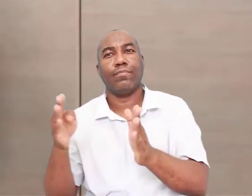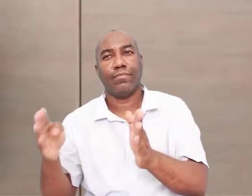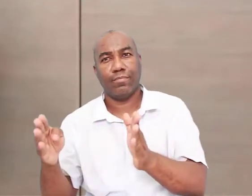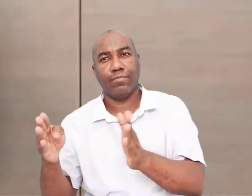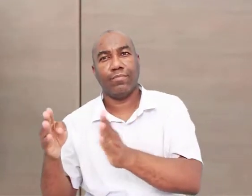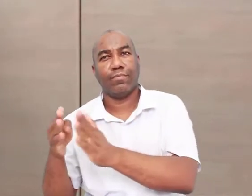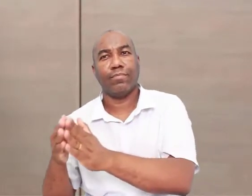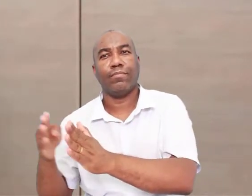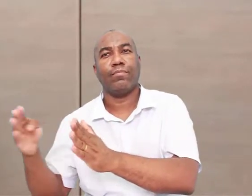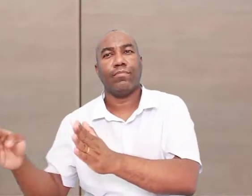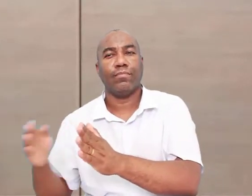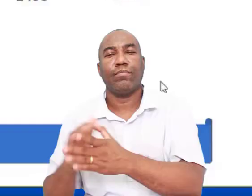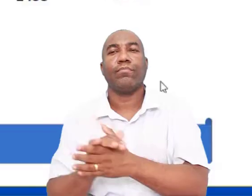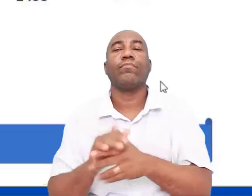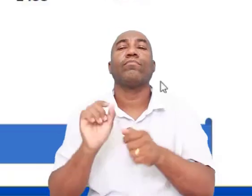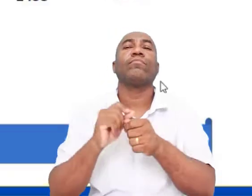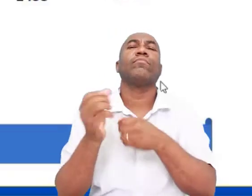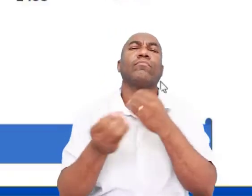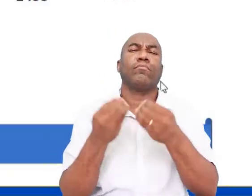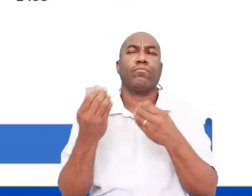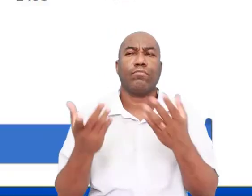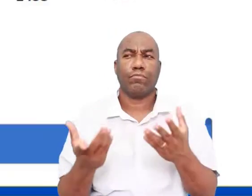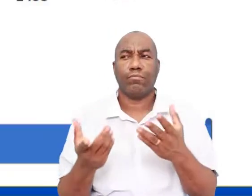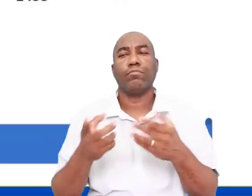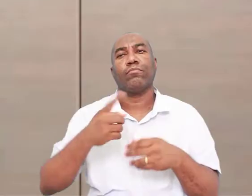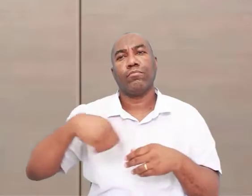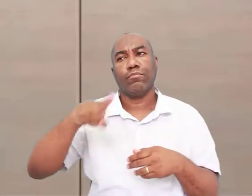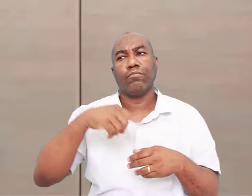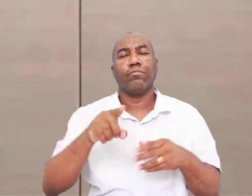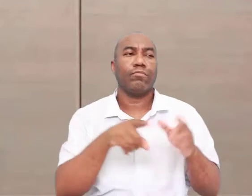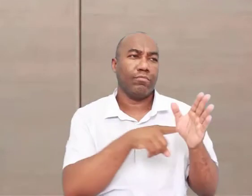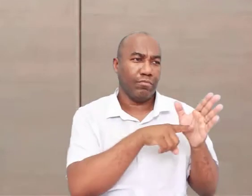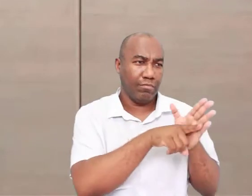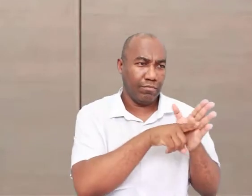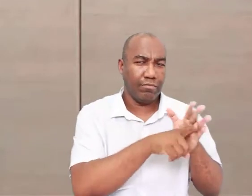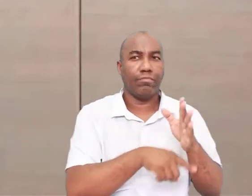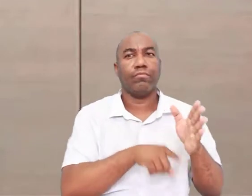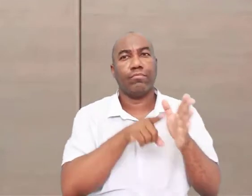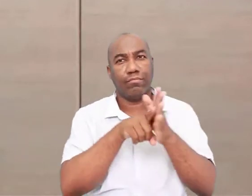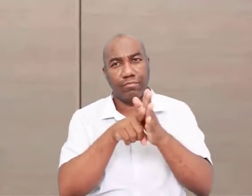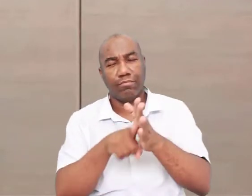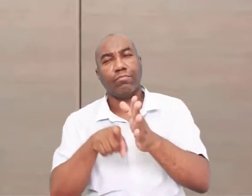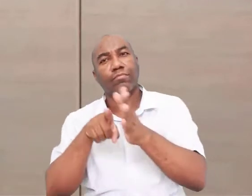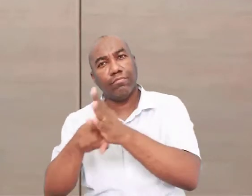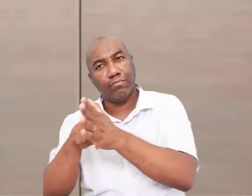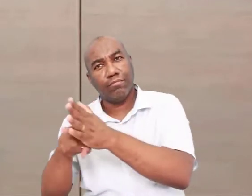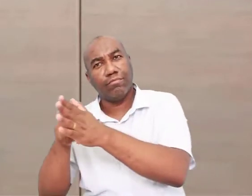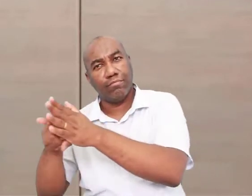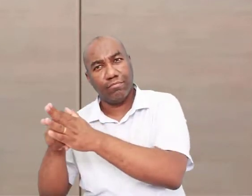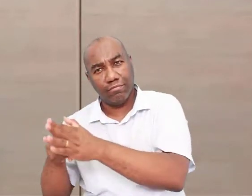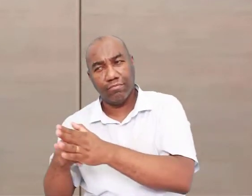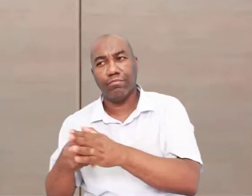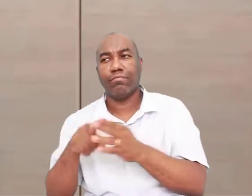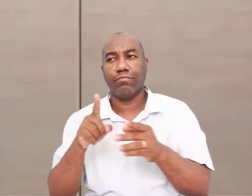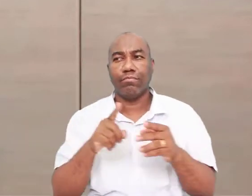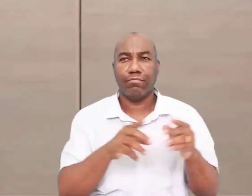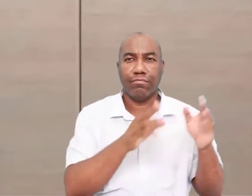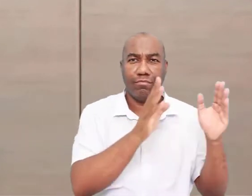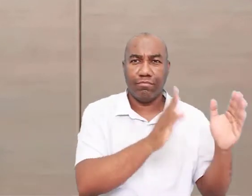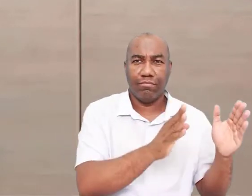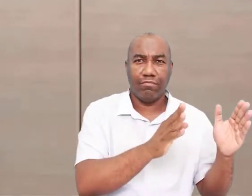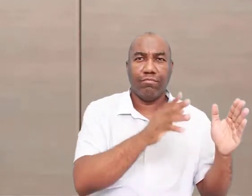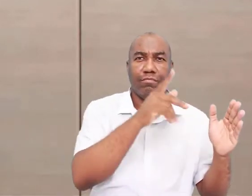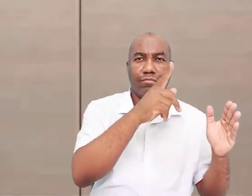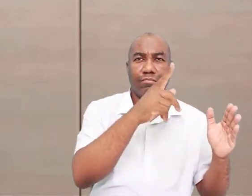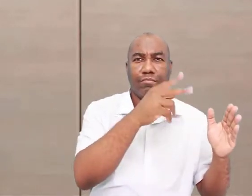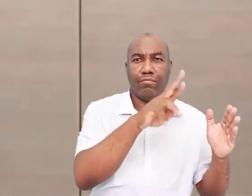fase anterior à escrita, que nós vamos chamar de pré-história, tá? Esse período aqui nós vamos chamar de pré